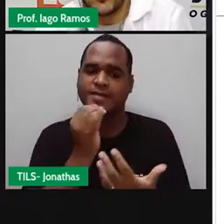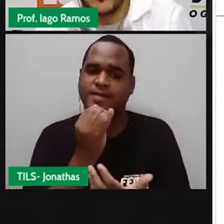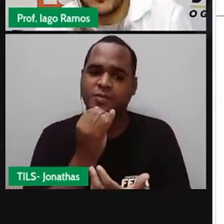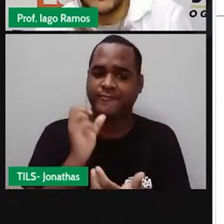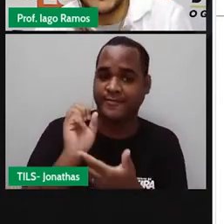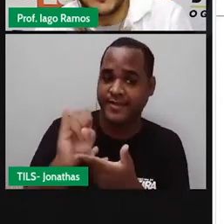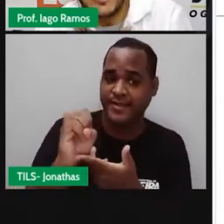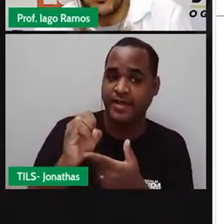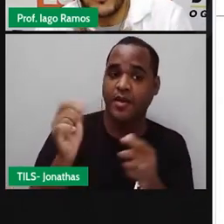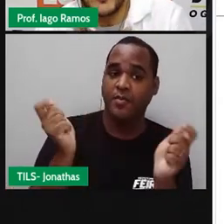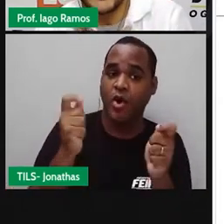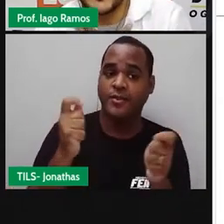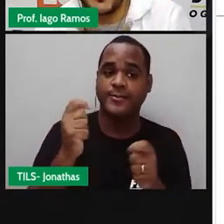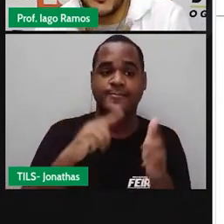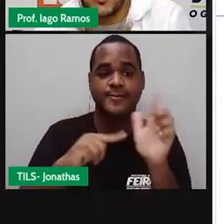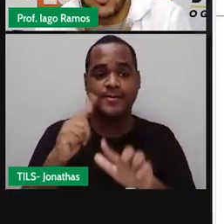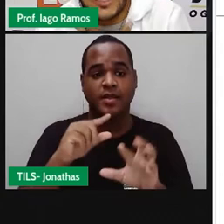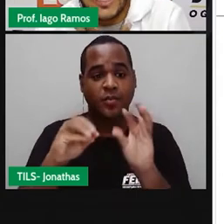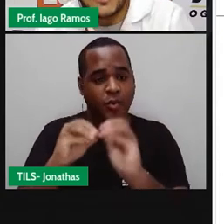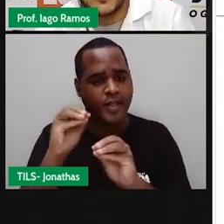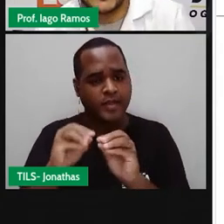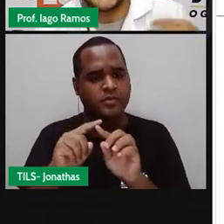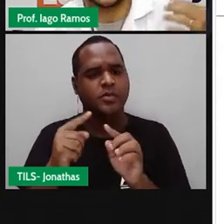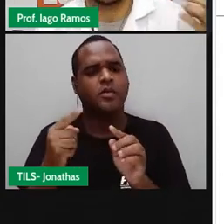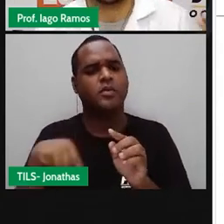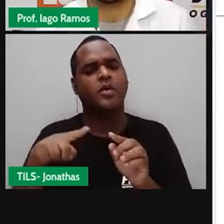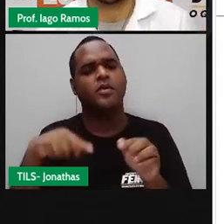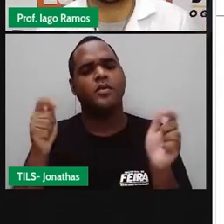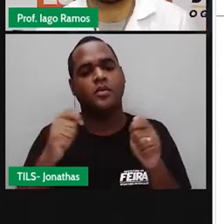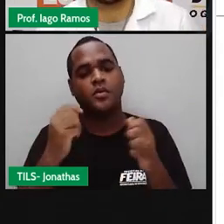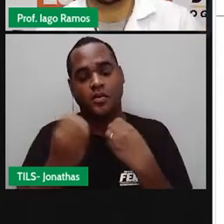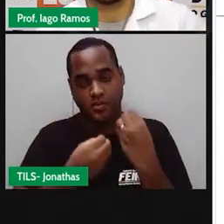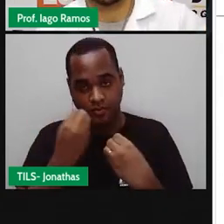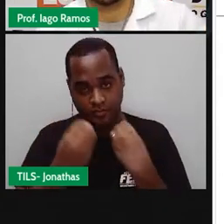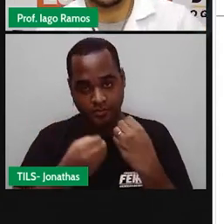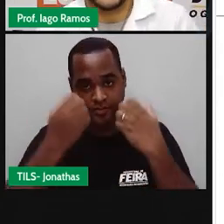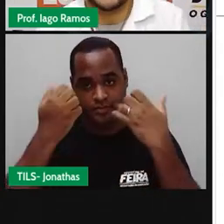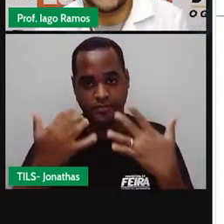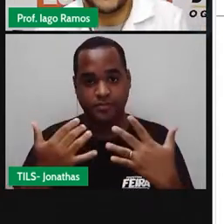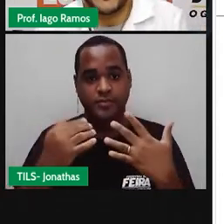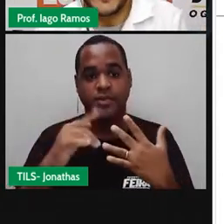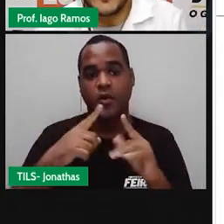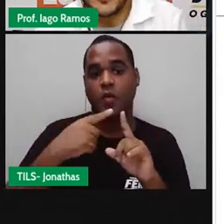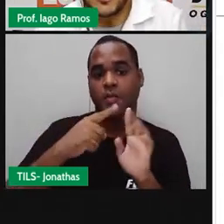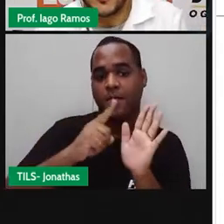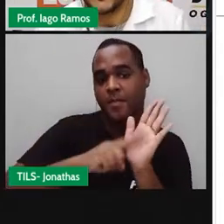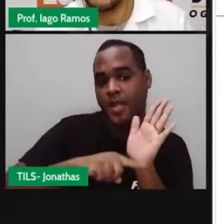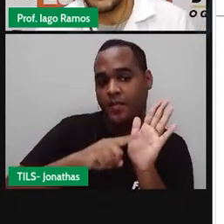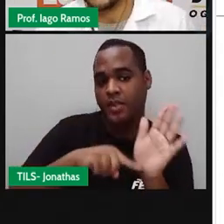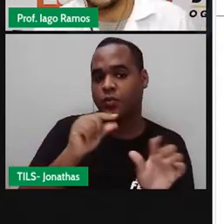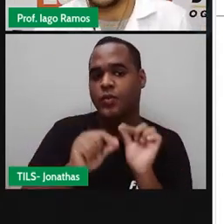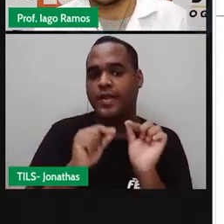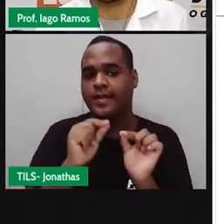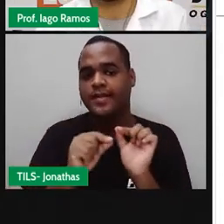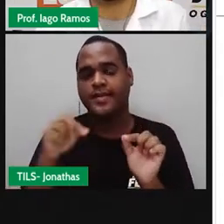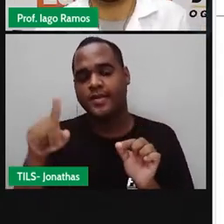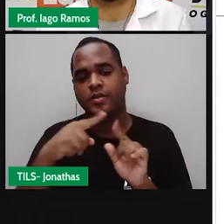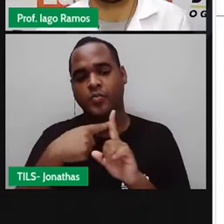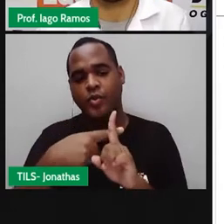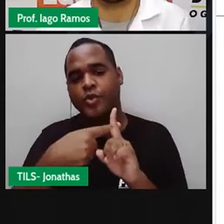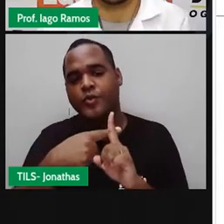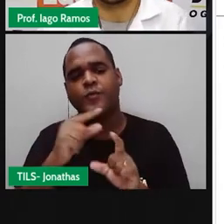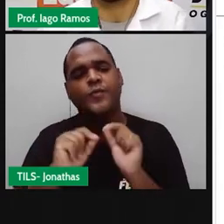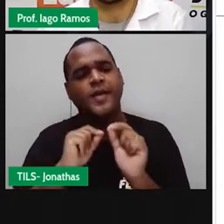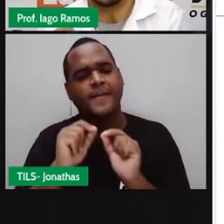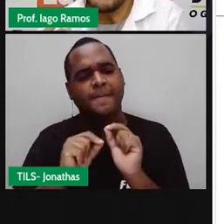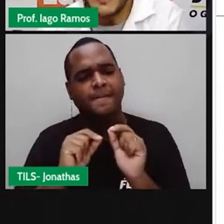quiser colocar um sinal, o é que a gente pode colocar? Se o número negativo a gente bota um menos na frente, para os positivos a gente